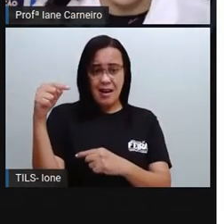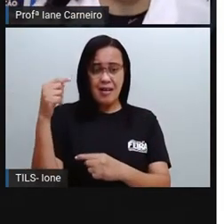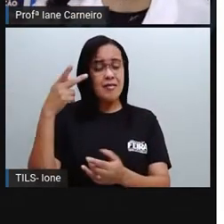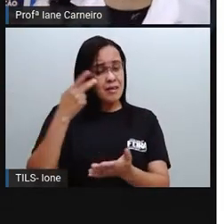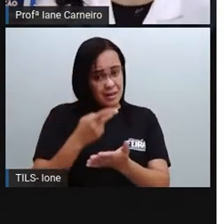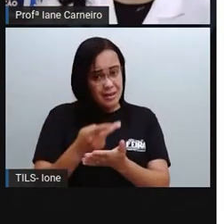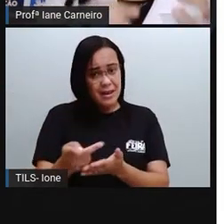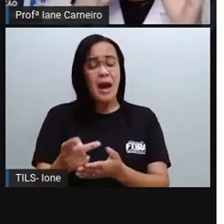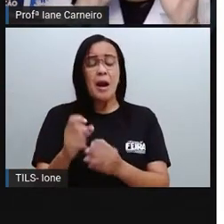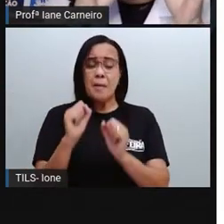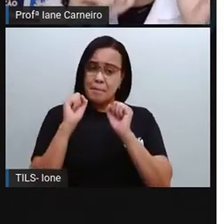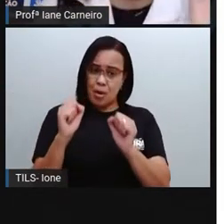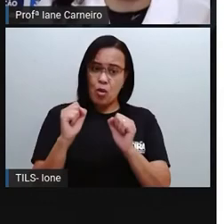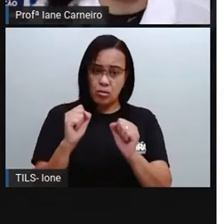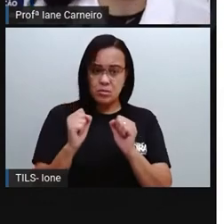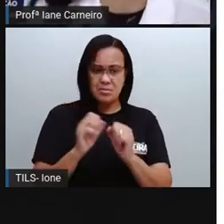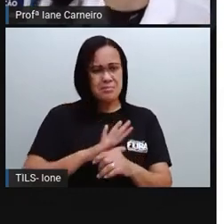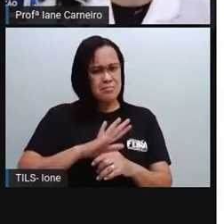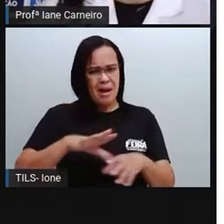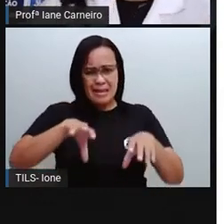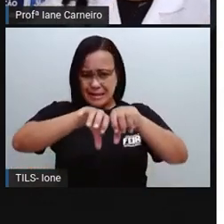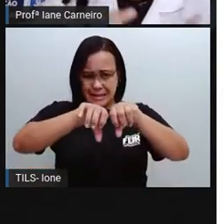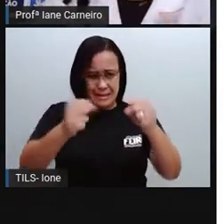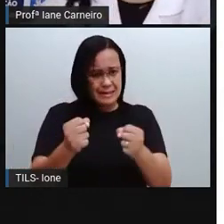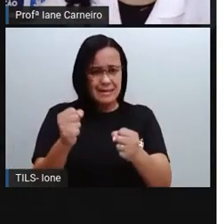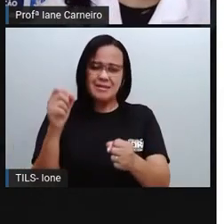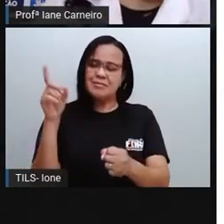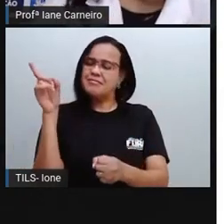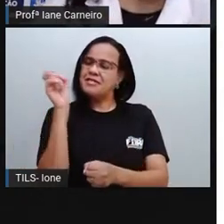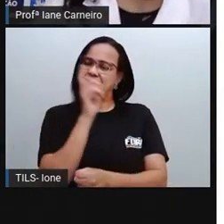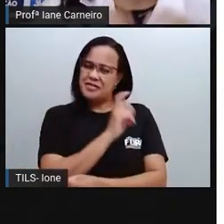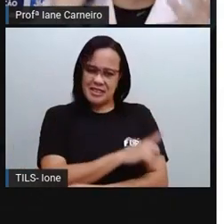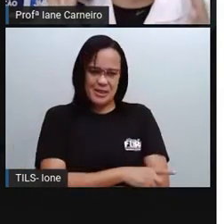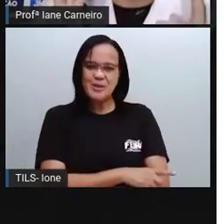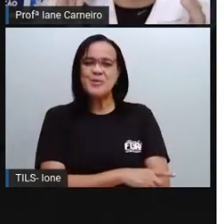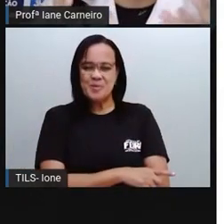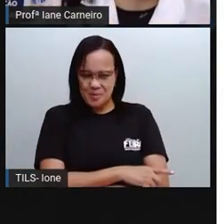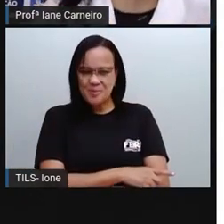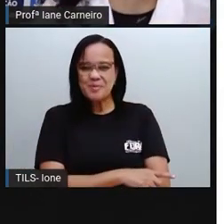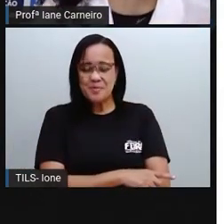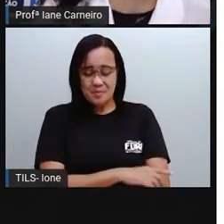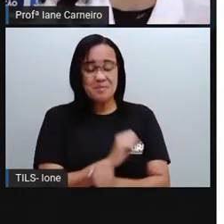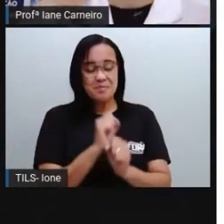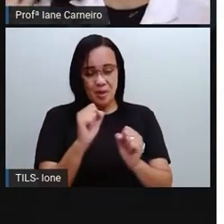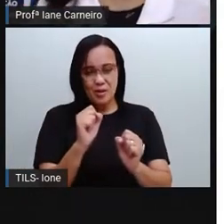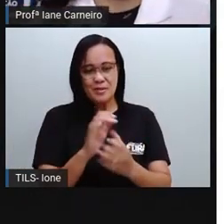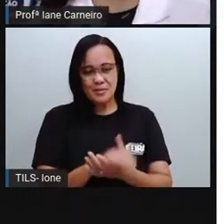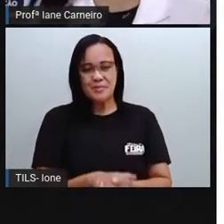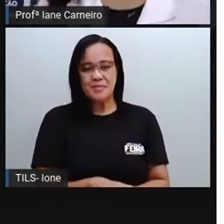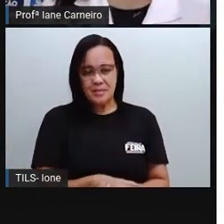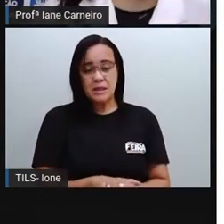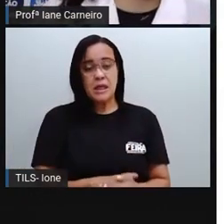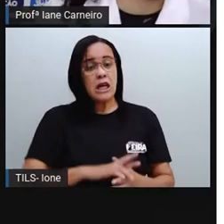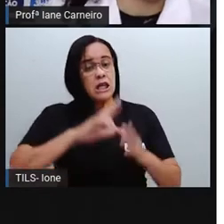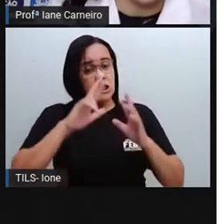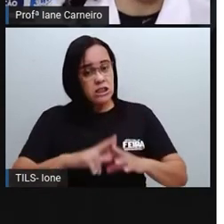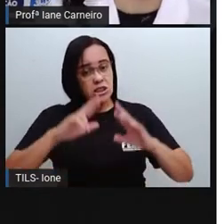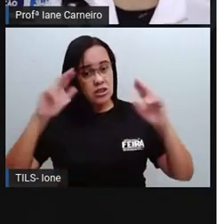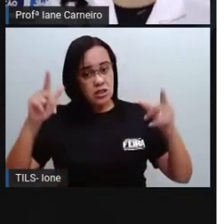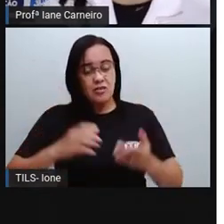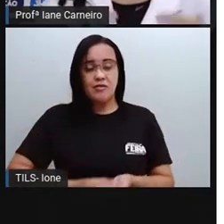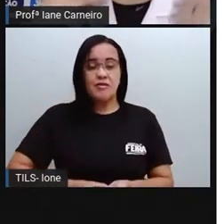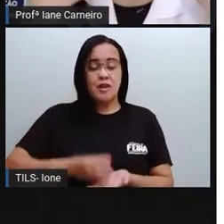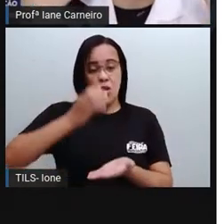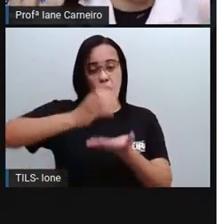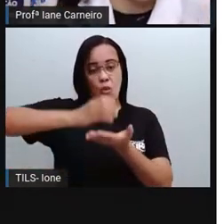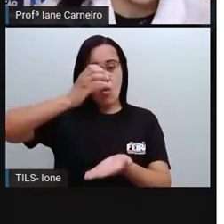quebrar. Pode rachar um pouquinho, pode arranhar, mas dificilmente ela quebra. Diferente de um copo de vidro,